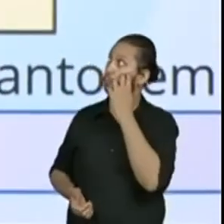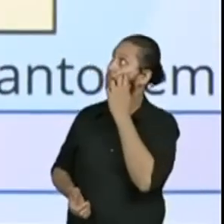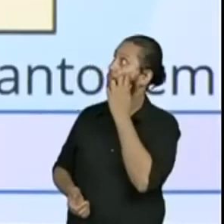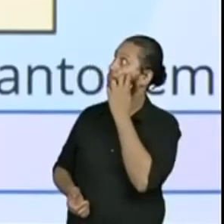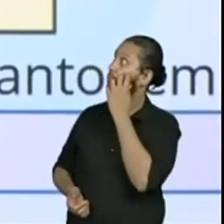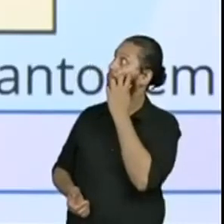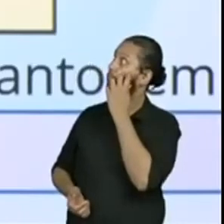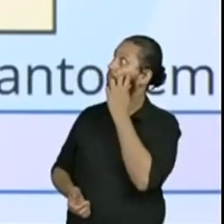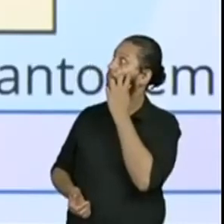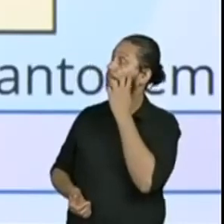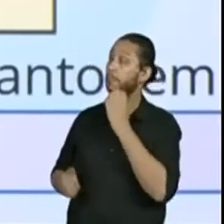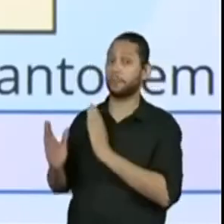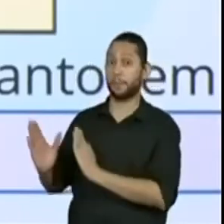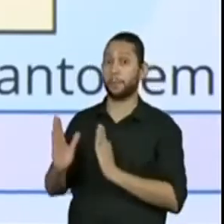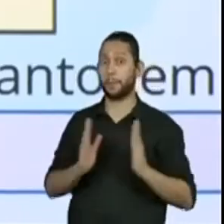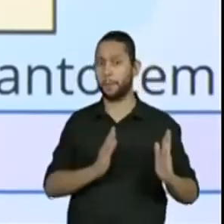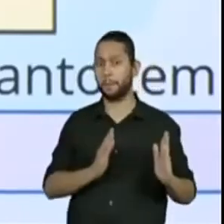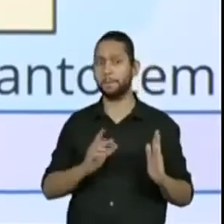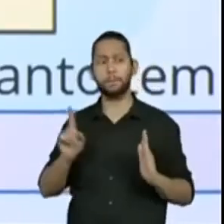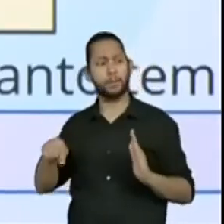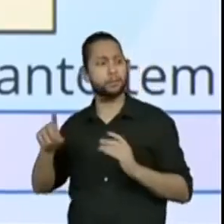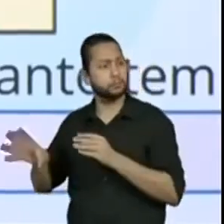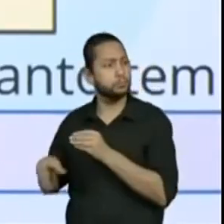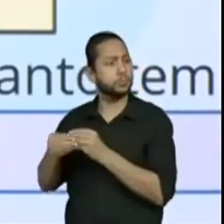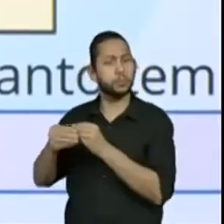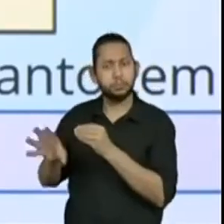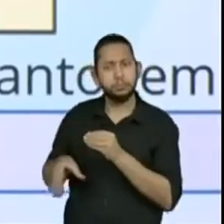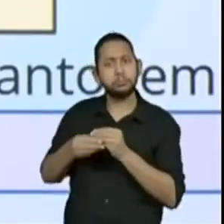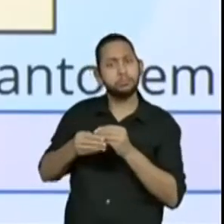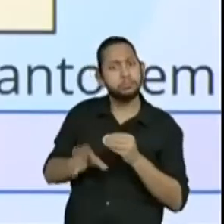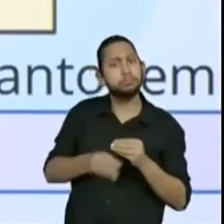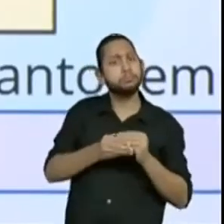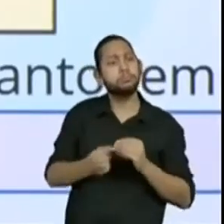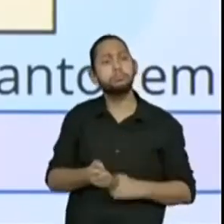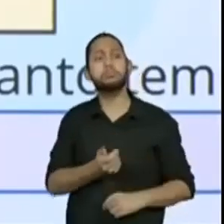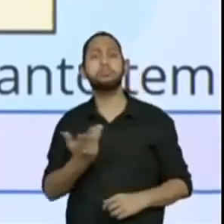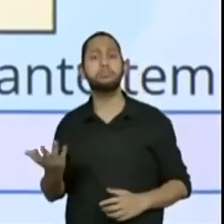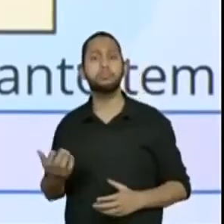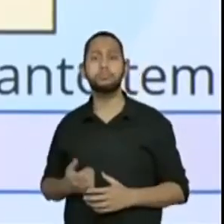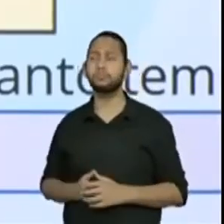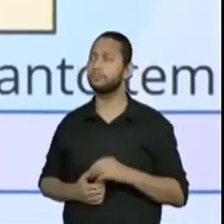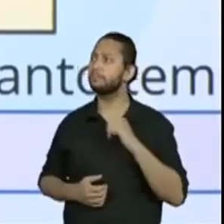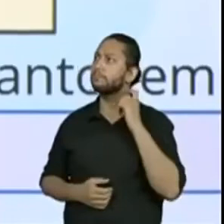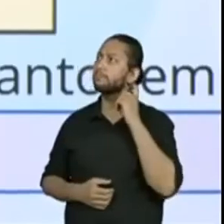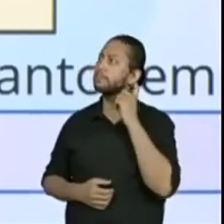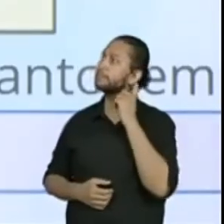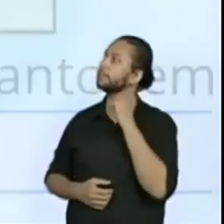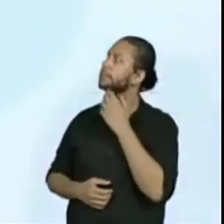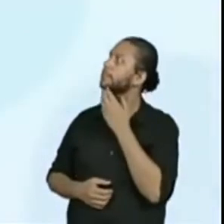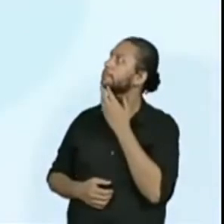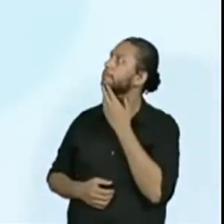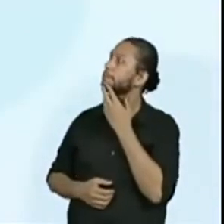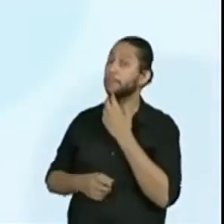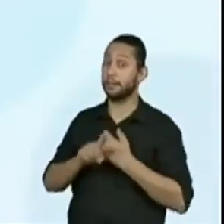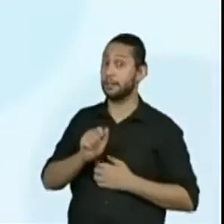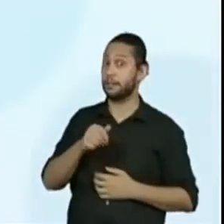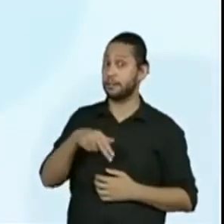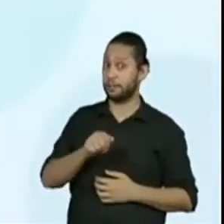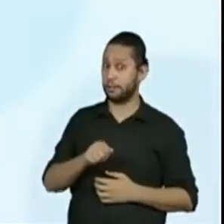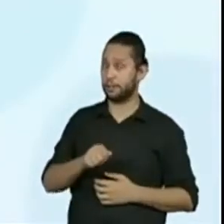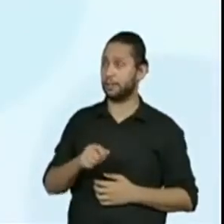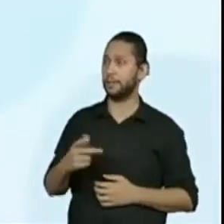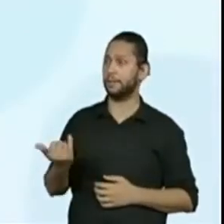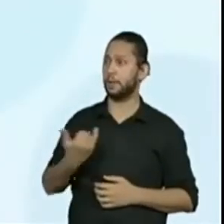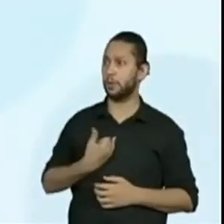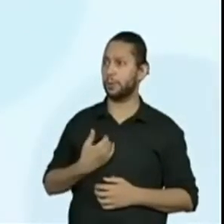de quanto é, em quanto é essa sequência e qual é o próximo horário? E aí, Ana Luíza disse que